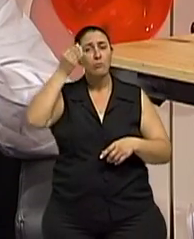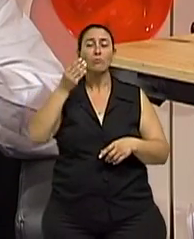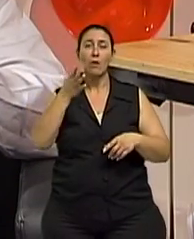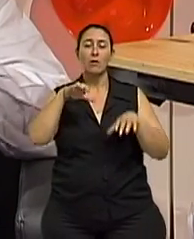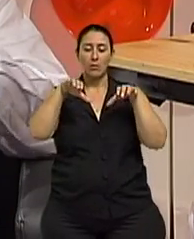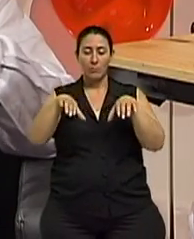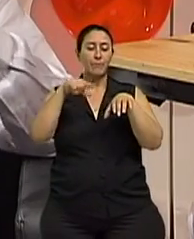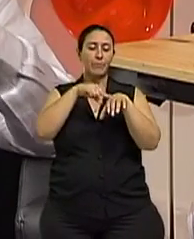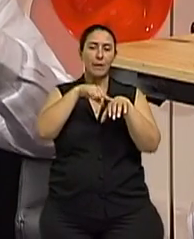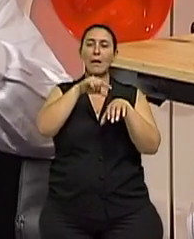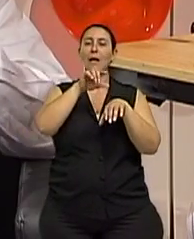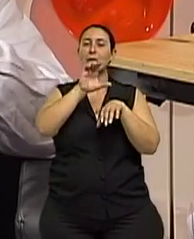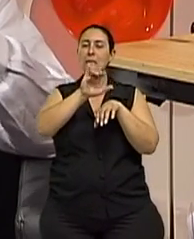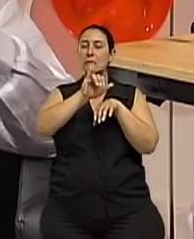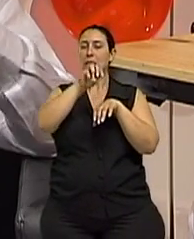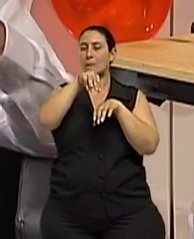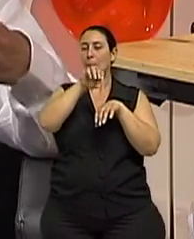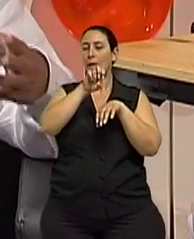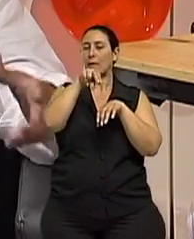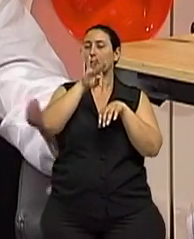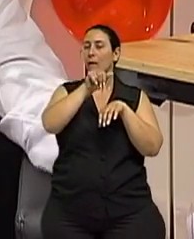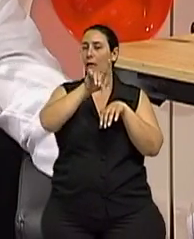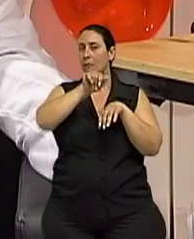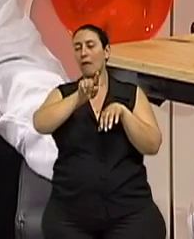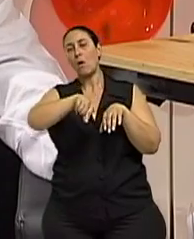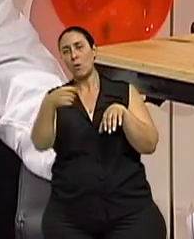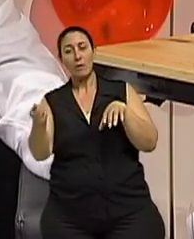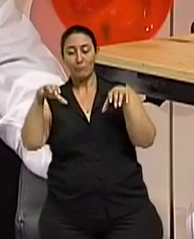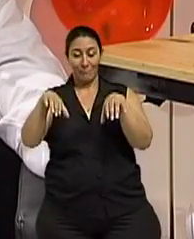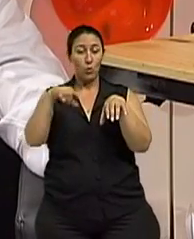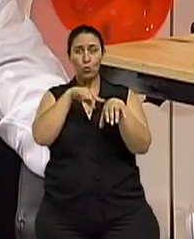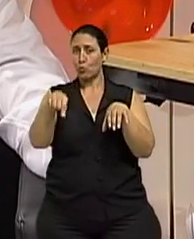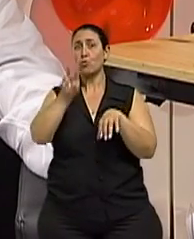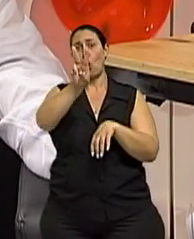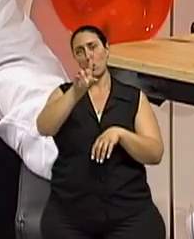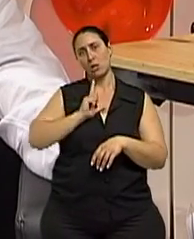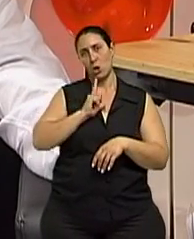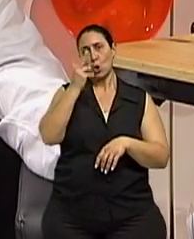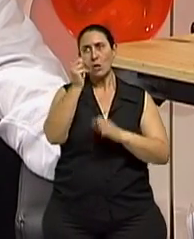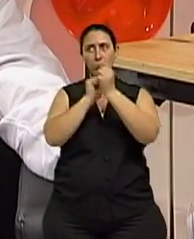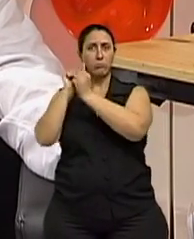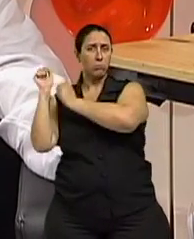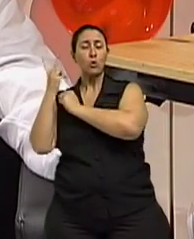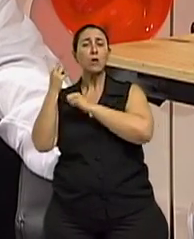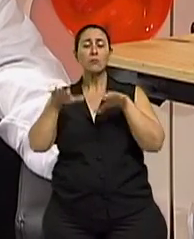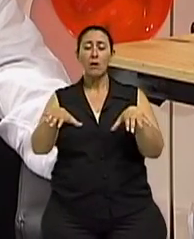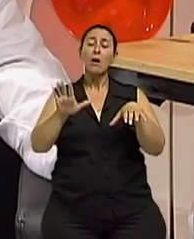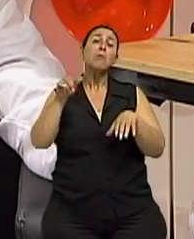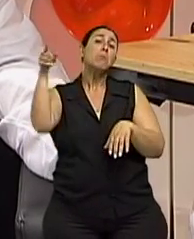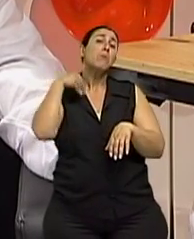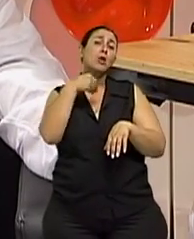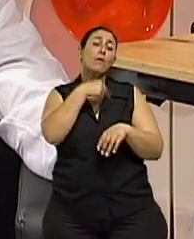são muito boas, né? Os dois modelos de prótese, digamos assim. Mas cabe ao médico daí julgar o tipo de